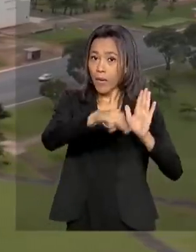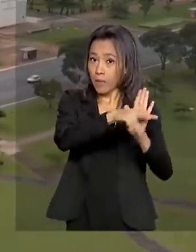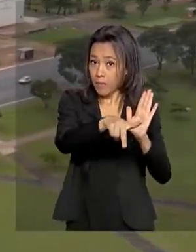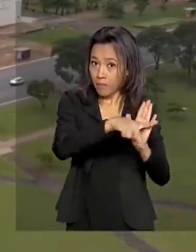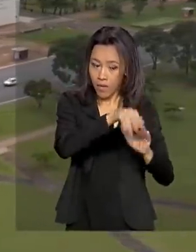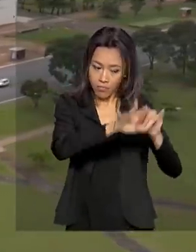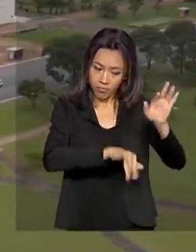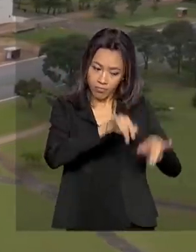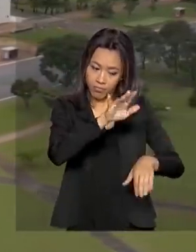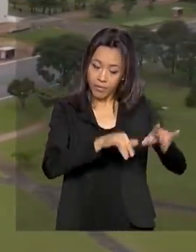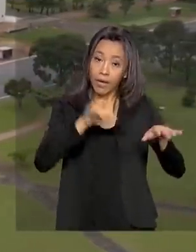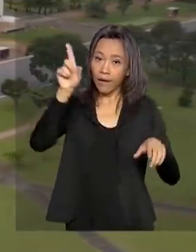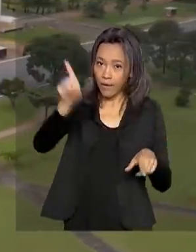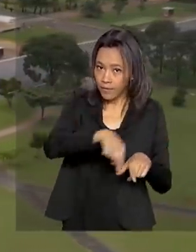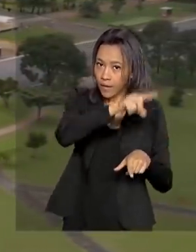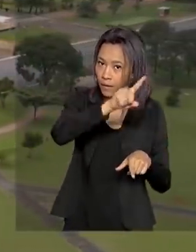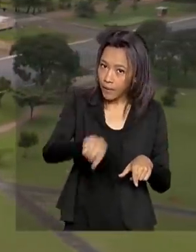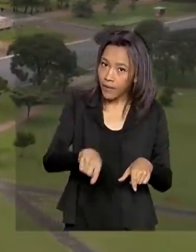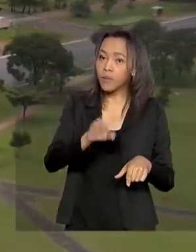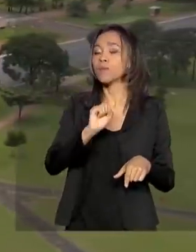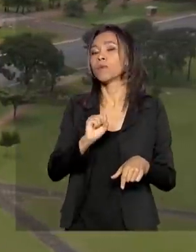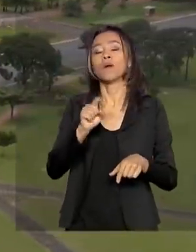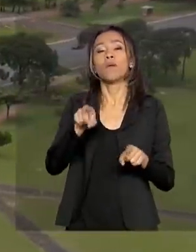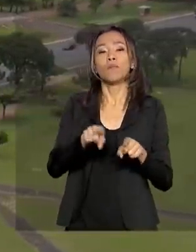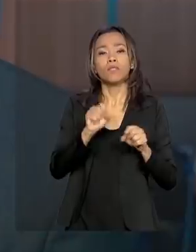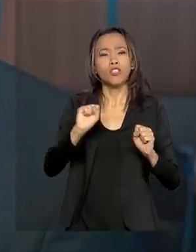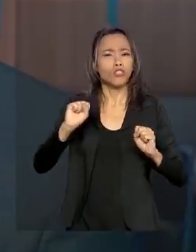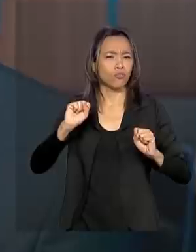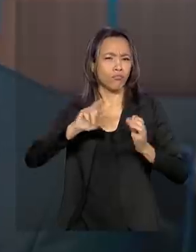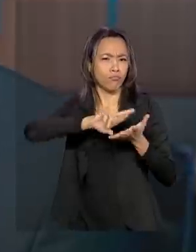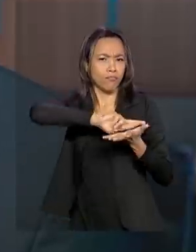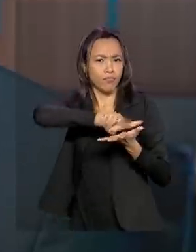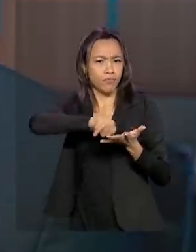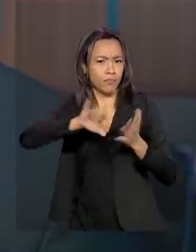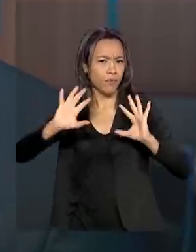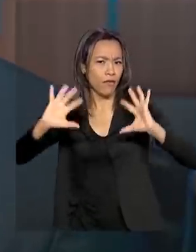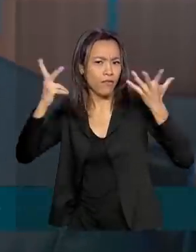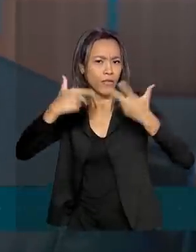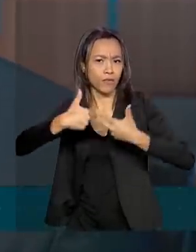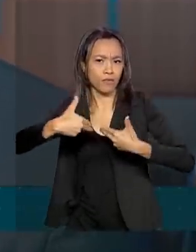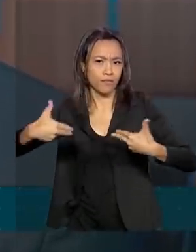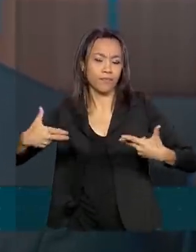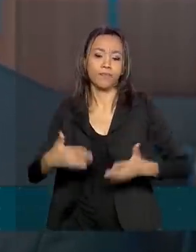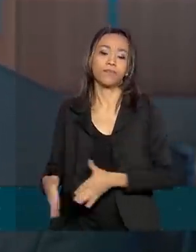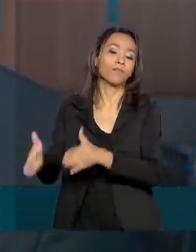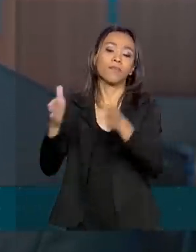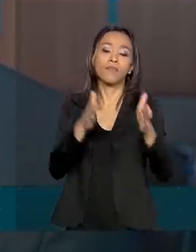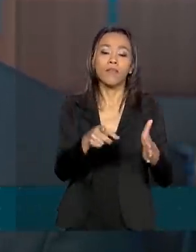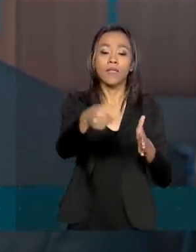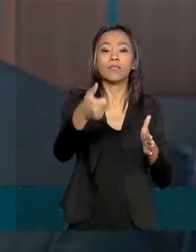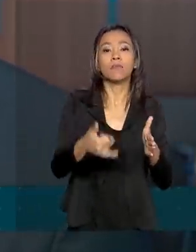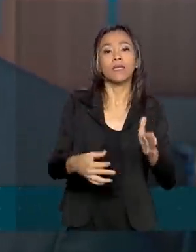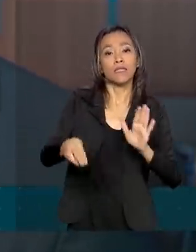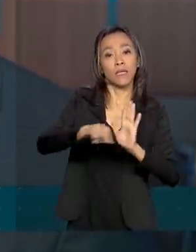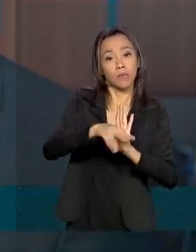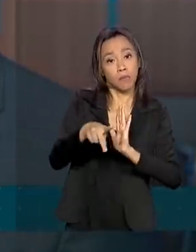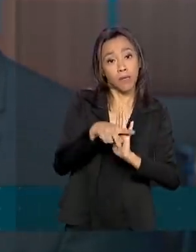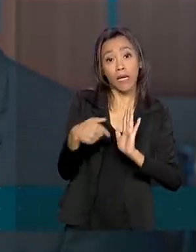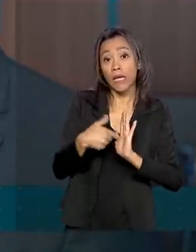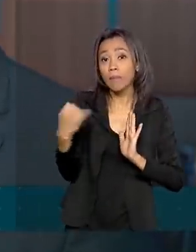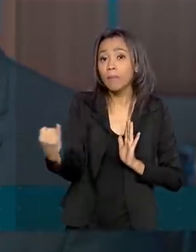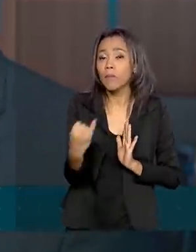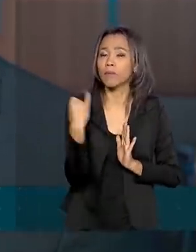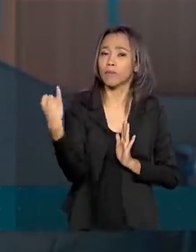cancelamento de serviços, reservas e eventos. Essa MP, ela é fundamental e ela trabalha